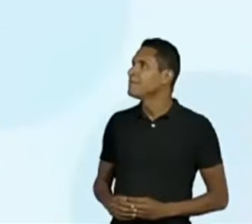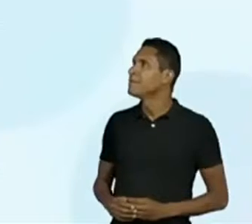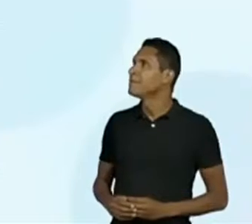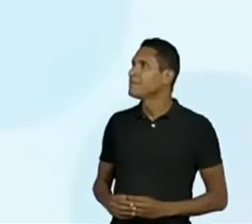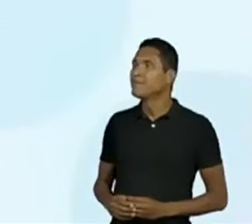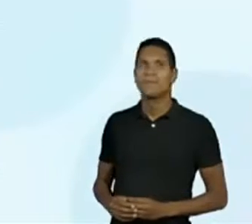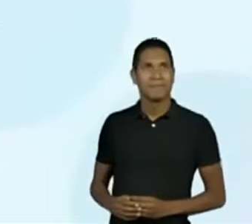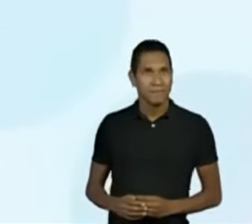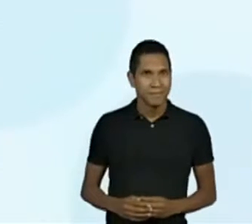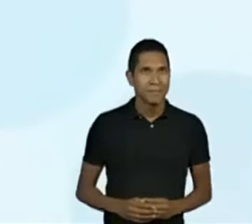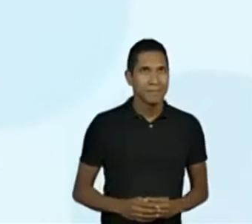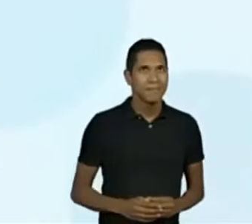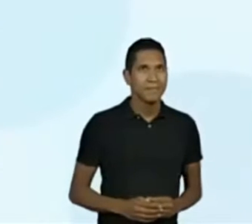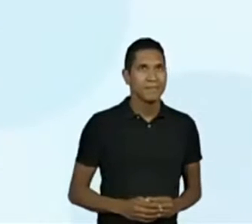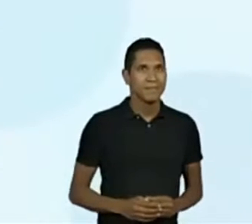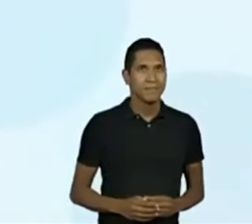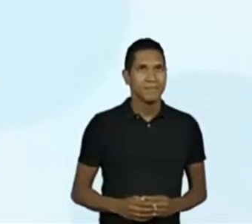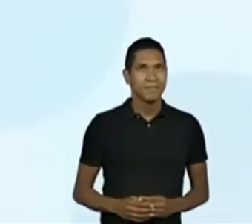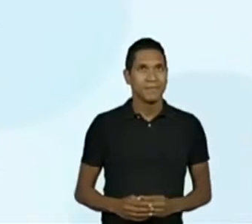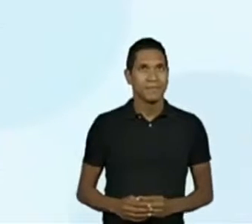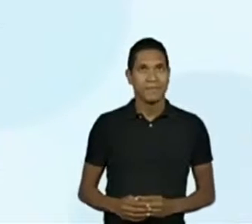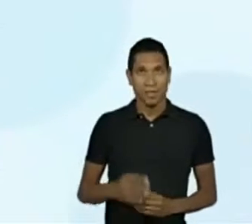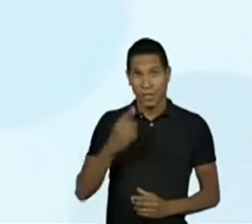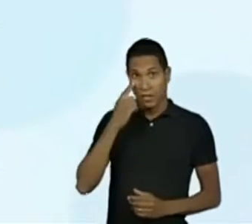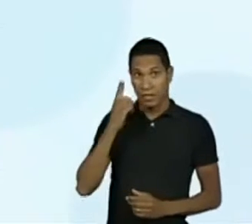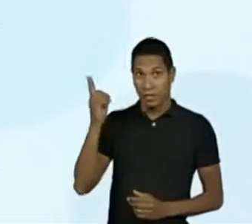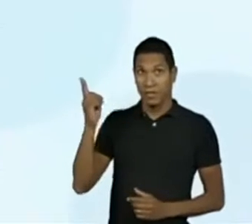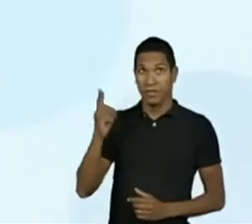graus Celsius.